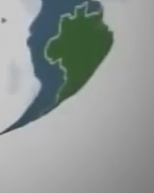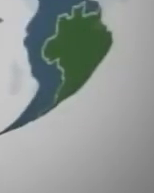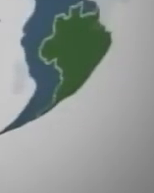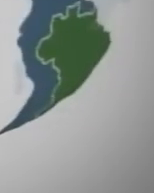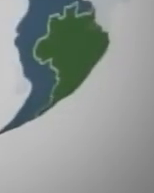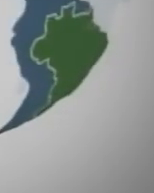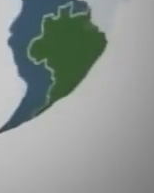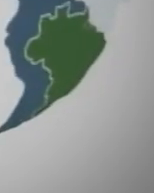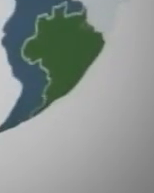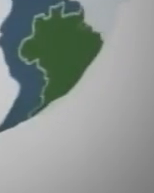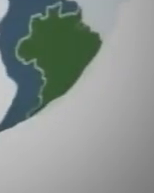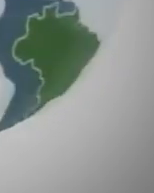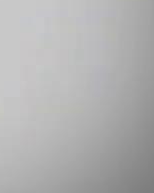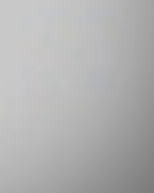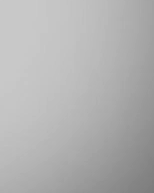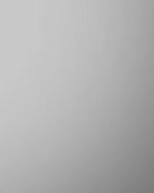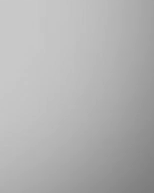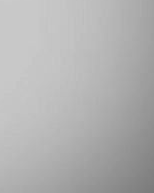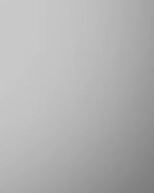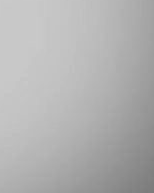nbr nbr a l a